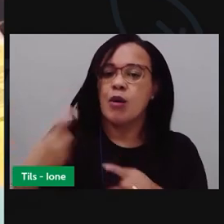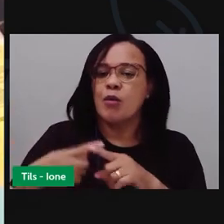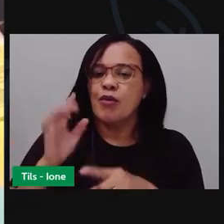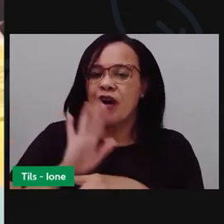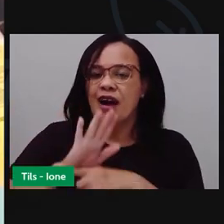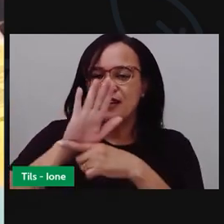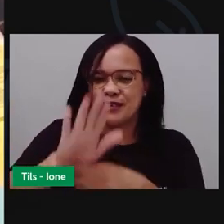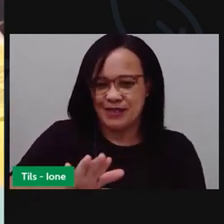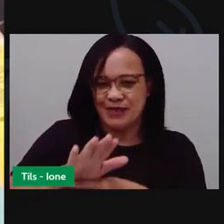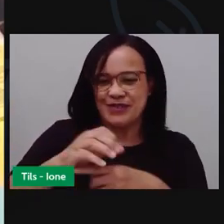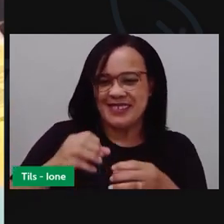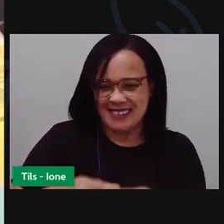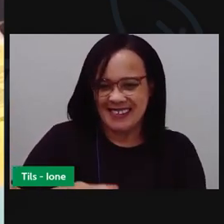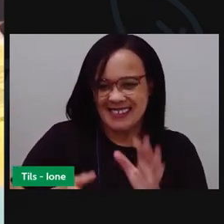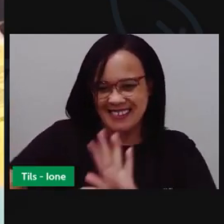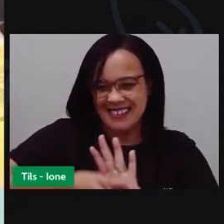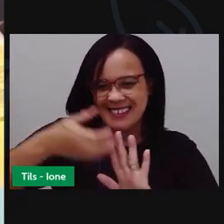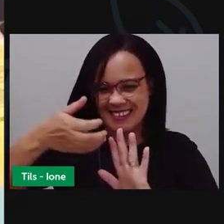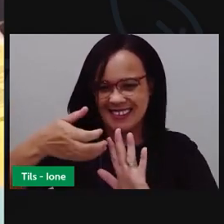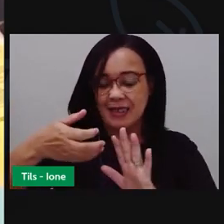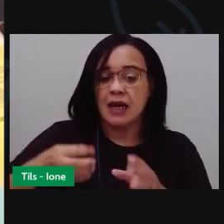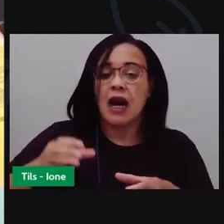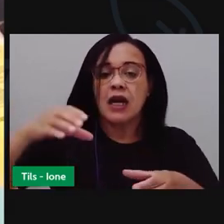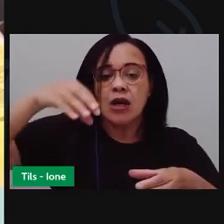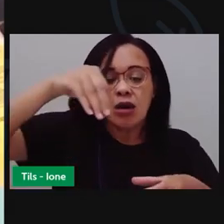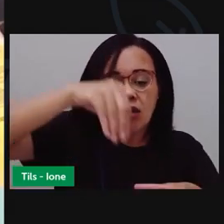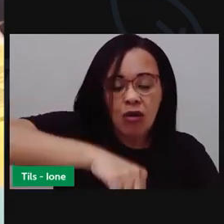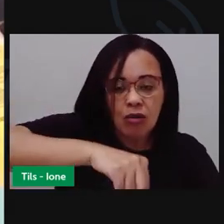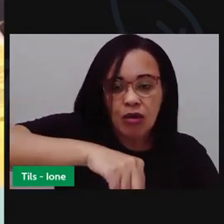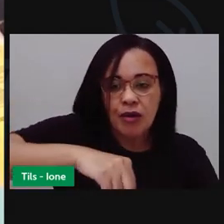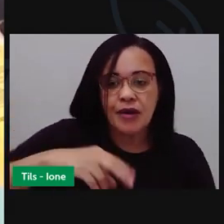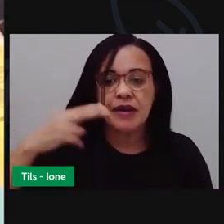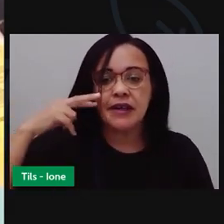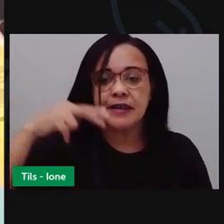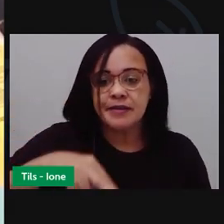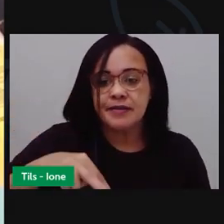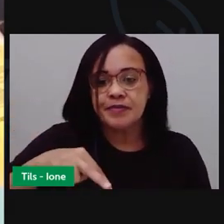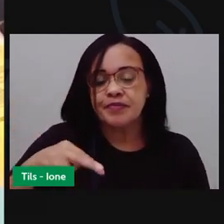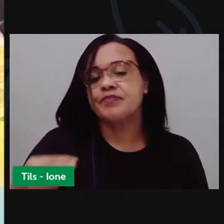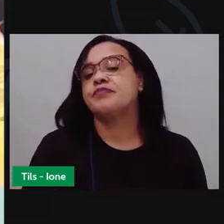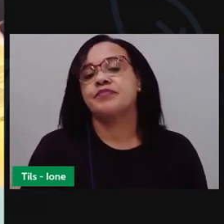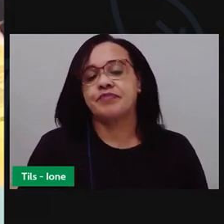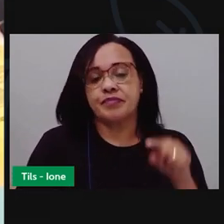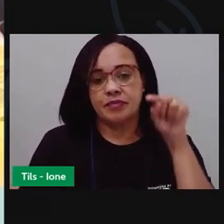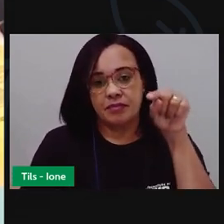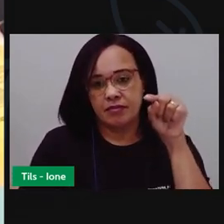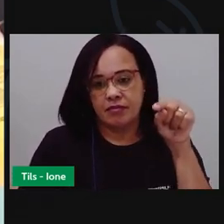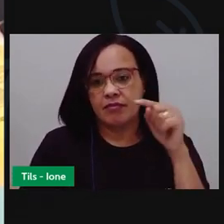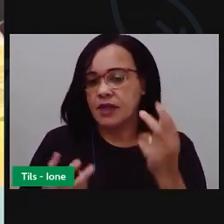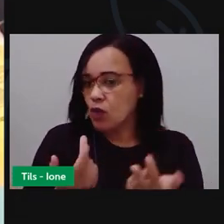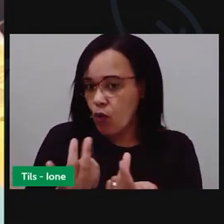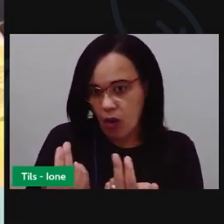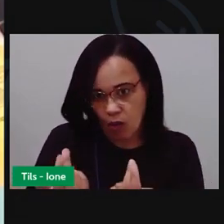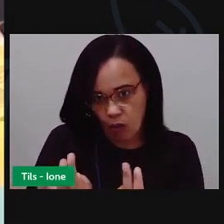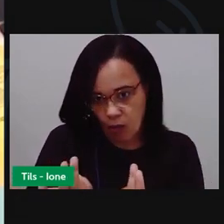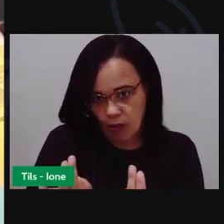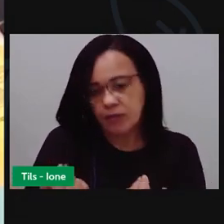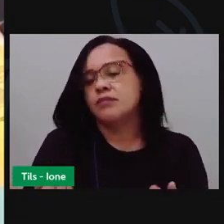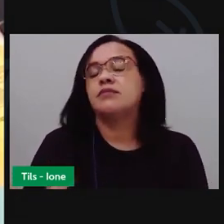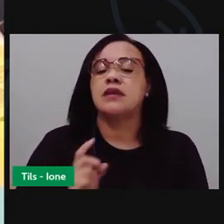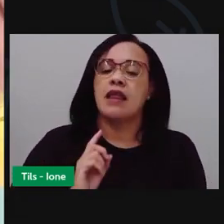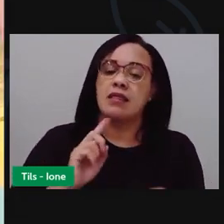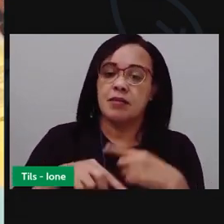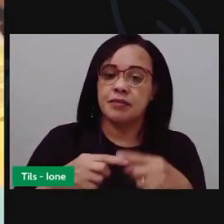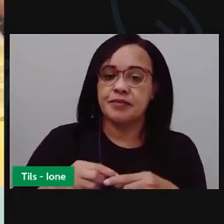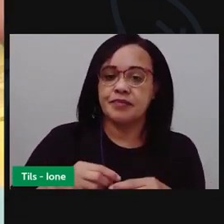cuscuz. Então, eu venho e coloco ele aqui. E a cuscuzeira vai ficar desse jeito. Aí, agora,